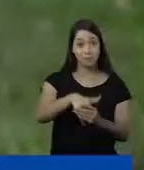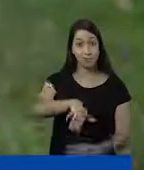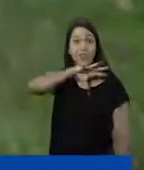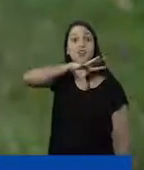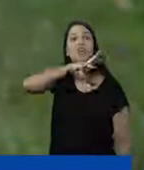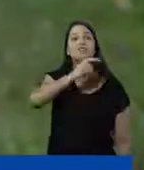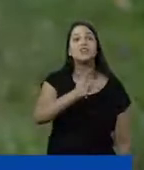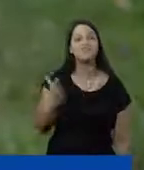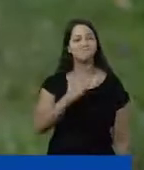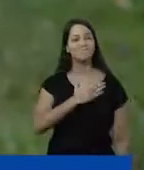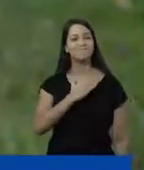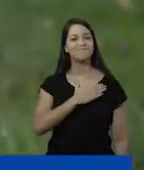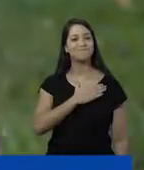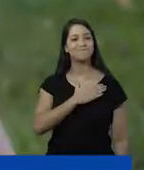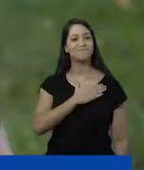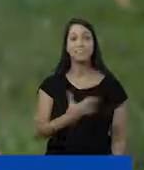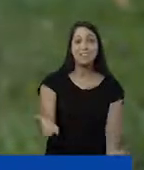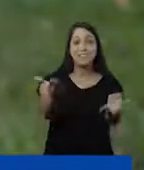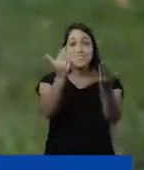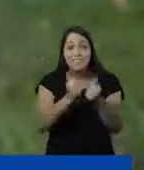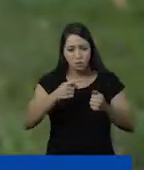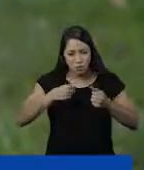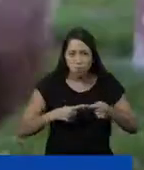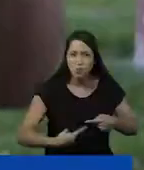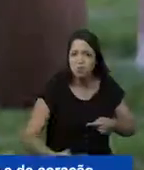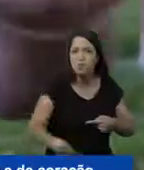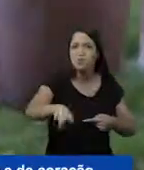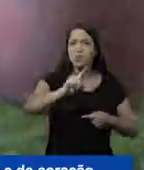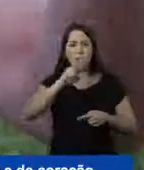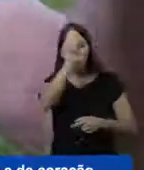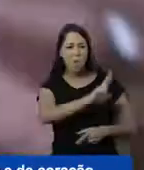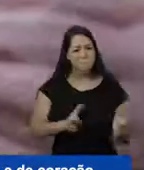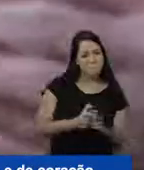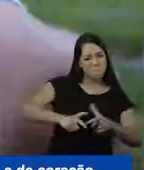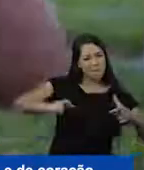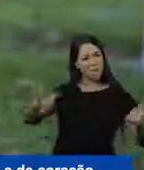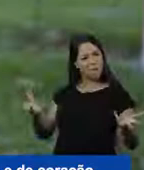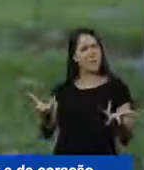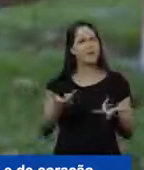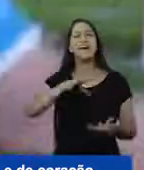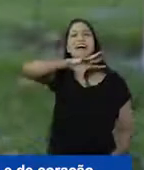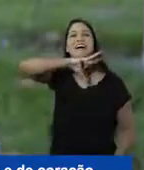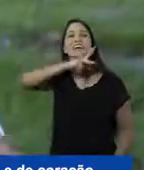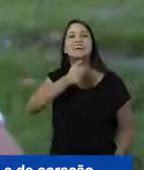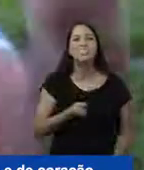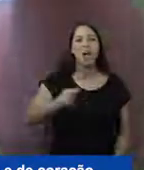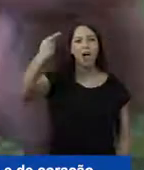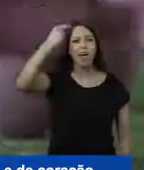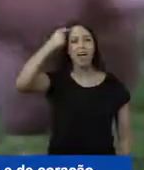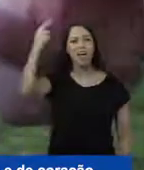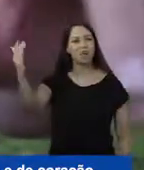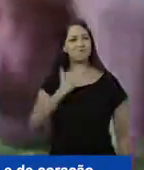Vote 11. Vote Odelmo Leão com coração. Venha continuar a grande Uberlândia.